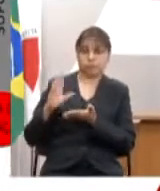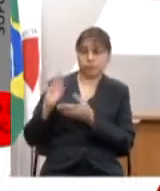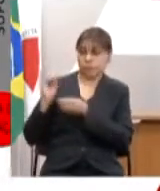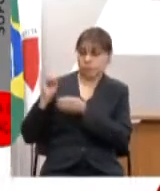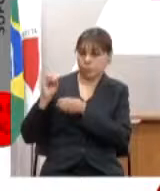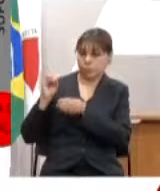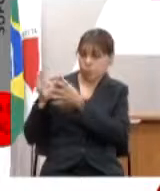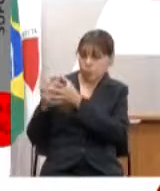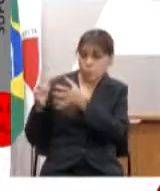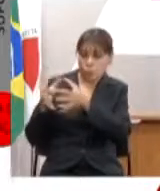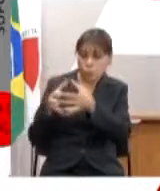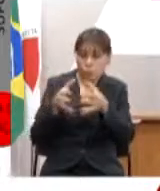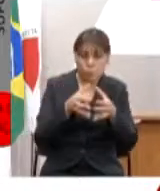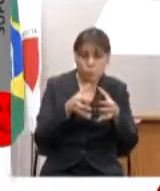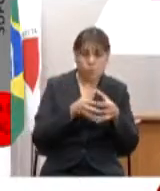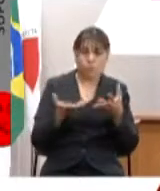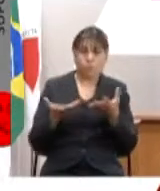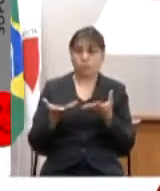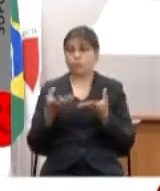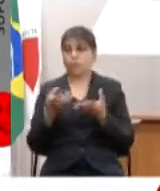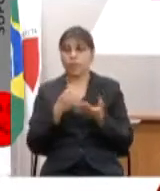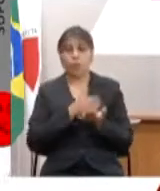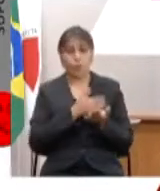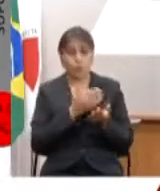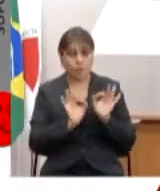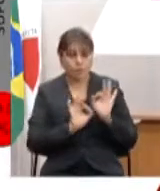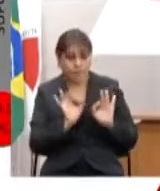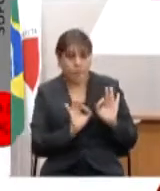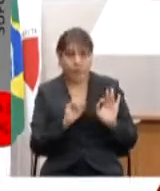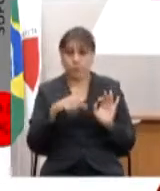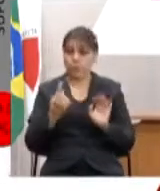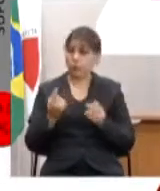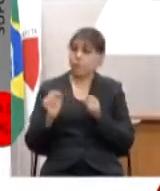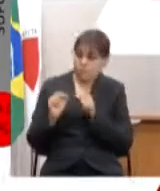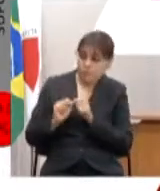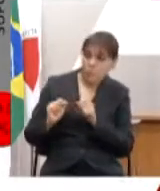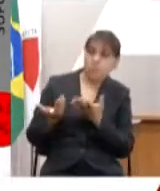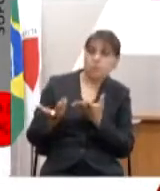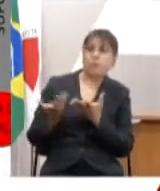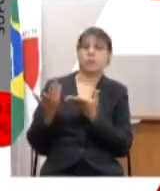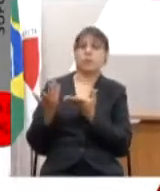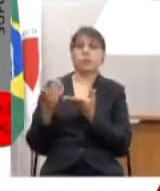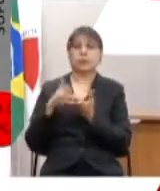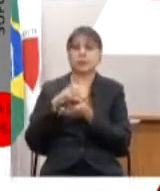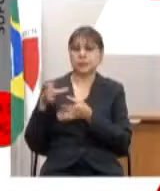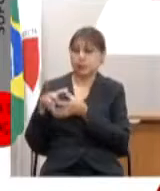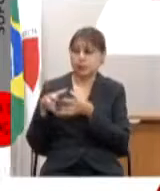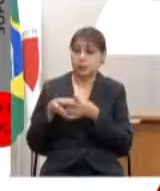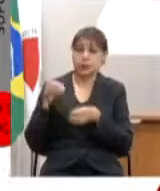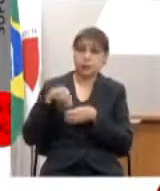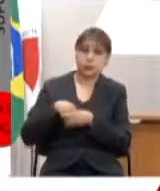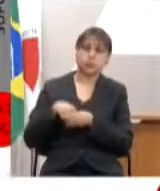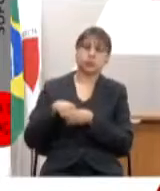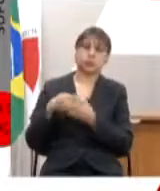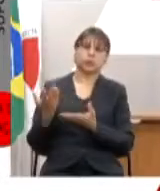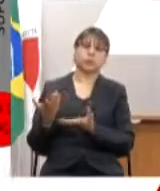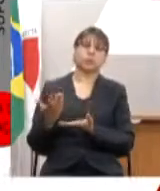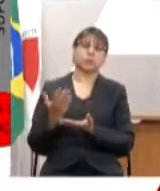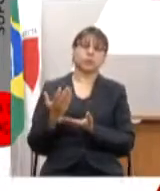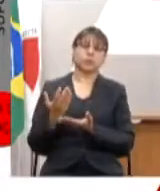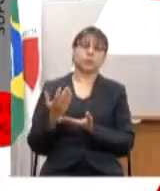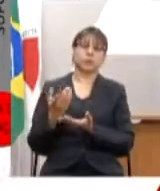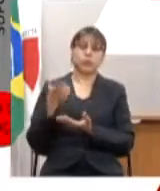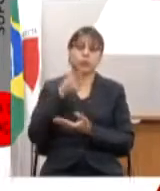nós passamos do operacional para o tático em que nós temos o comitê de integração os colegiados internos da SES ao